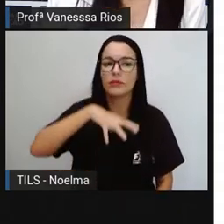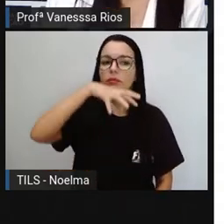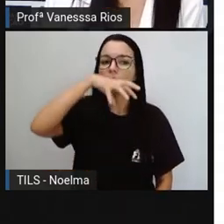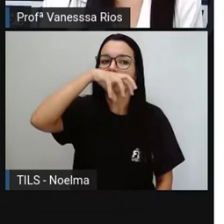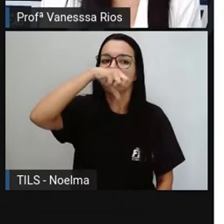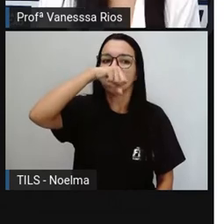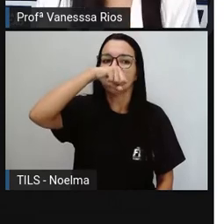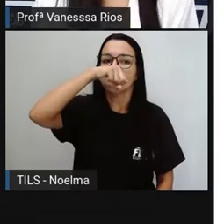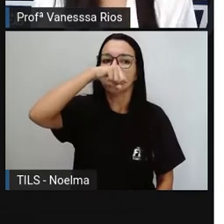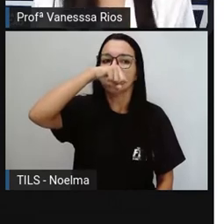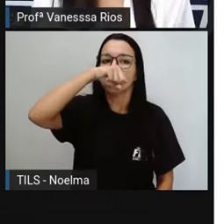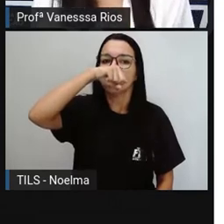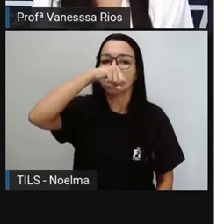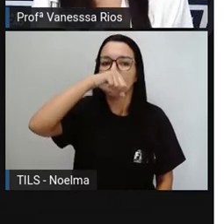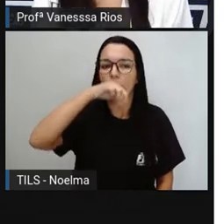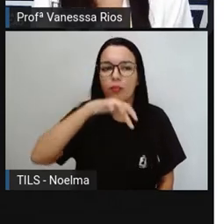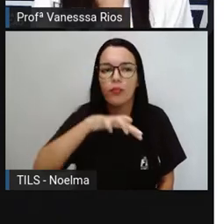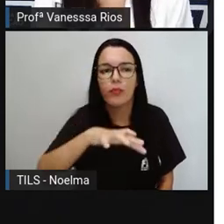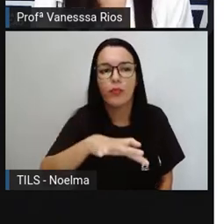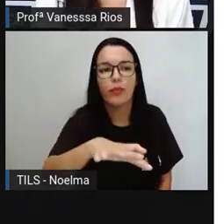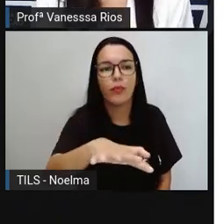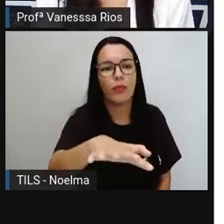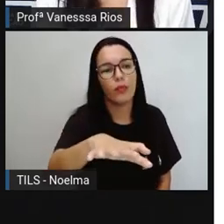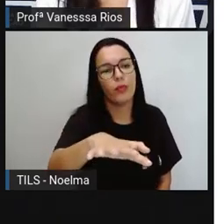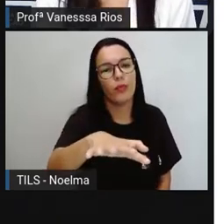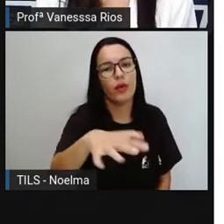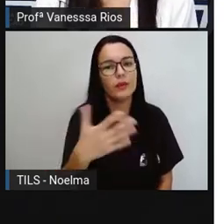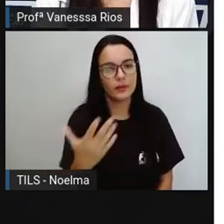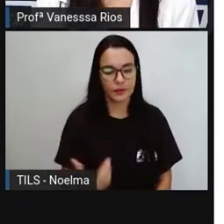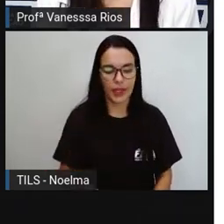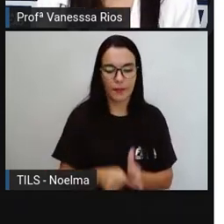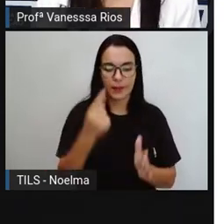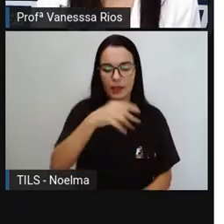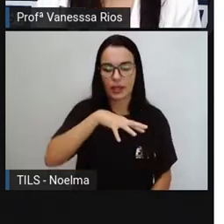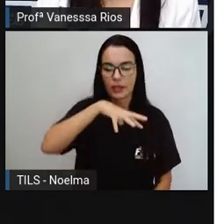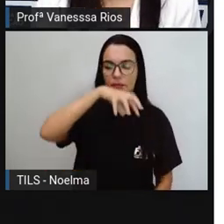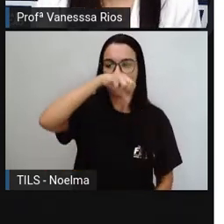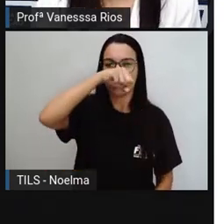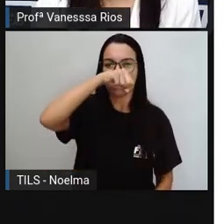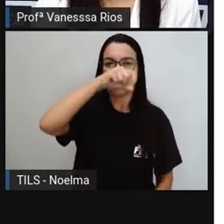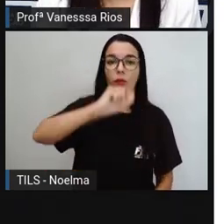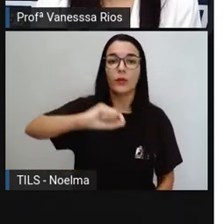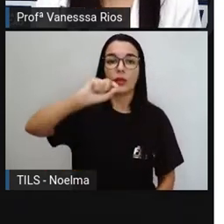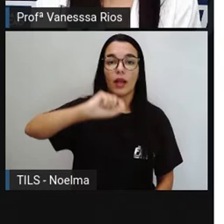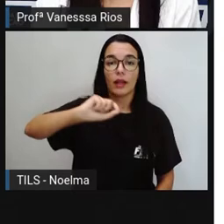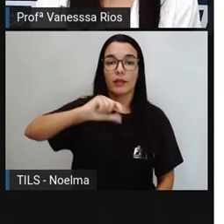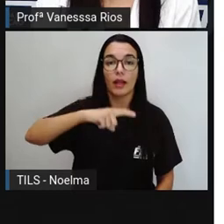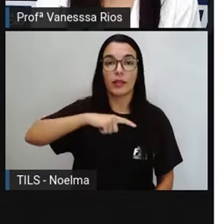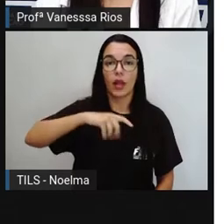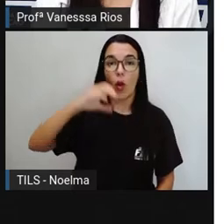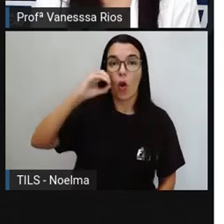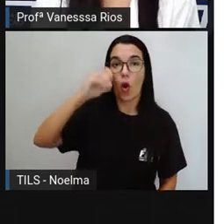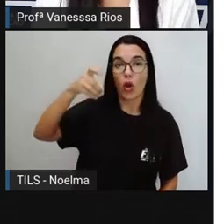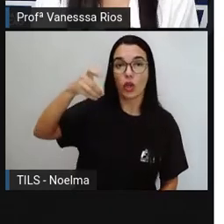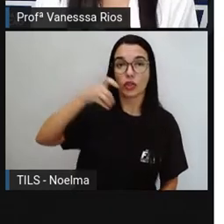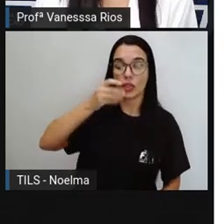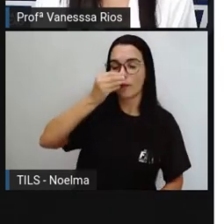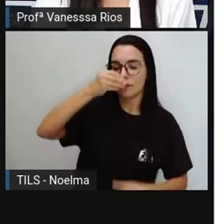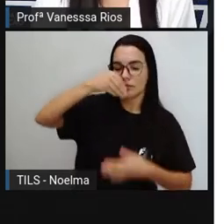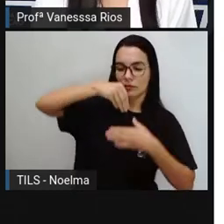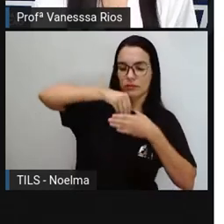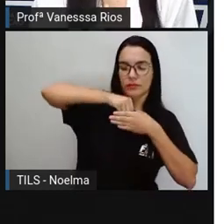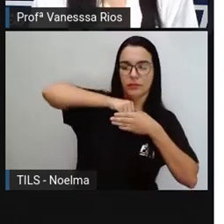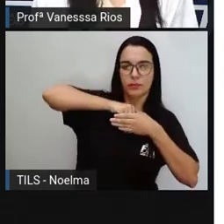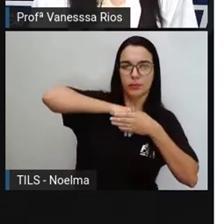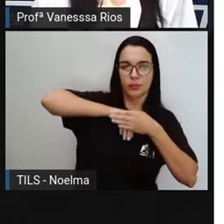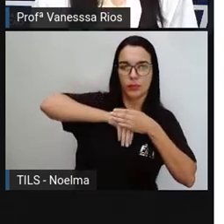Inspiração e expiração. Inspiração é o movimento onde o oxigênio entra, ó.